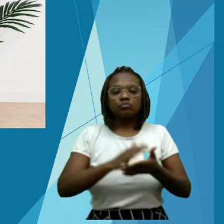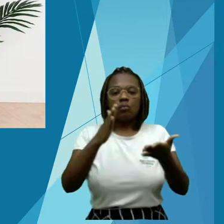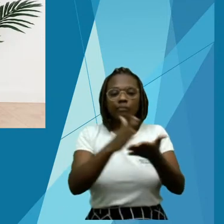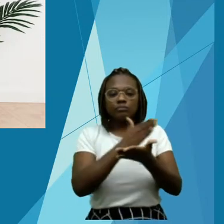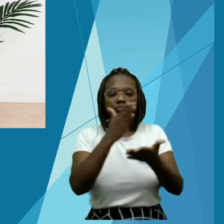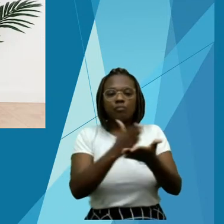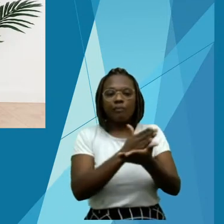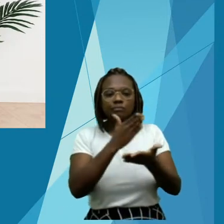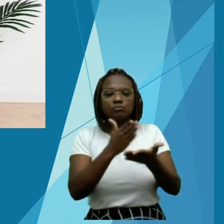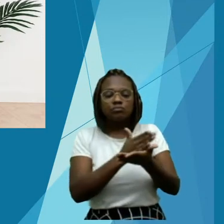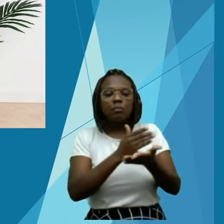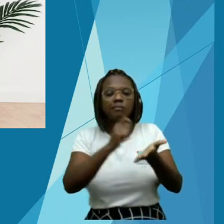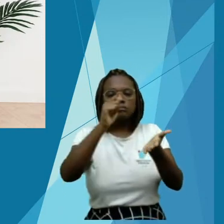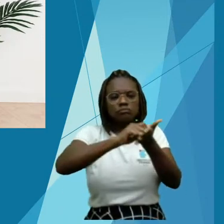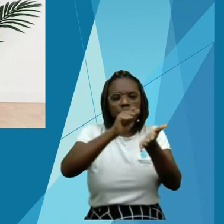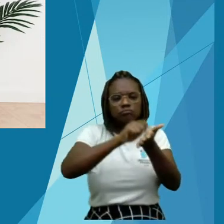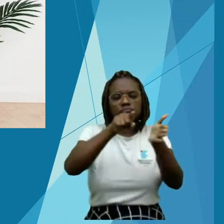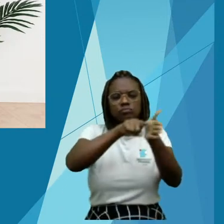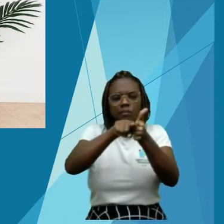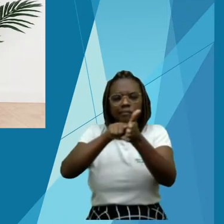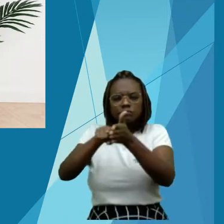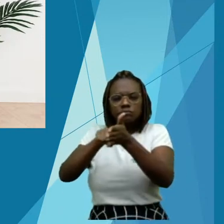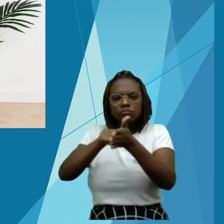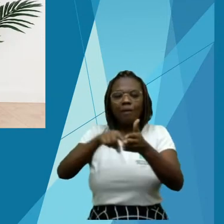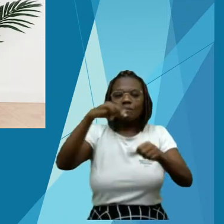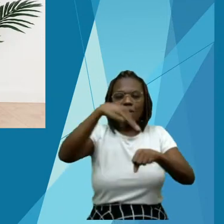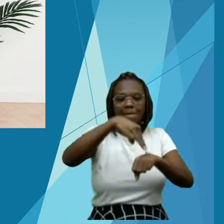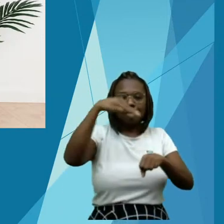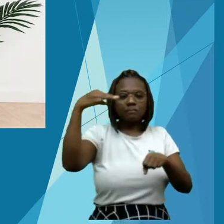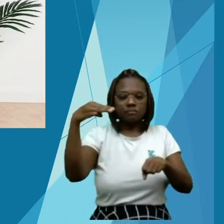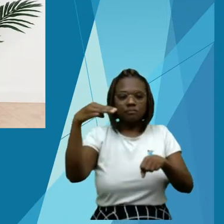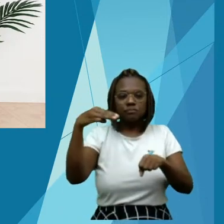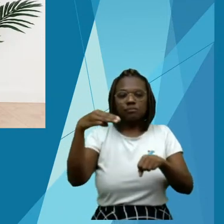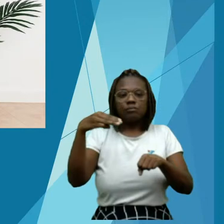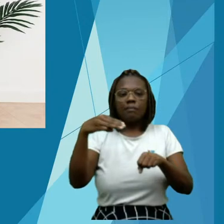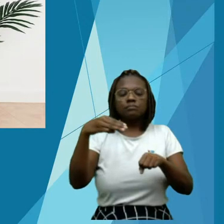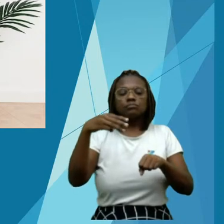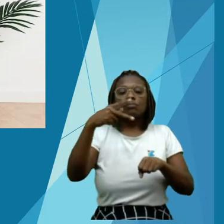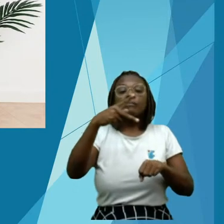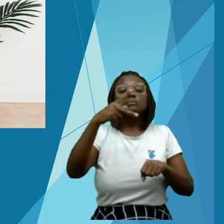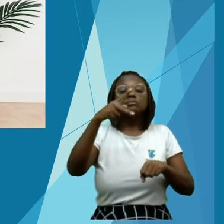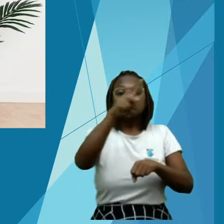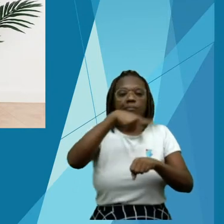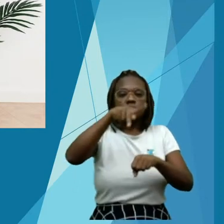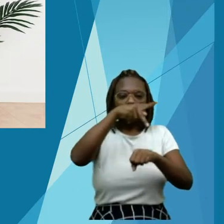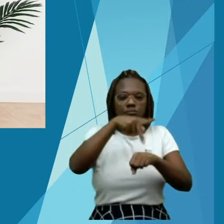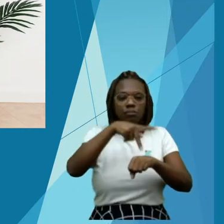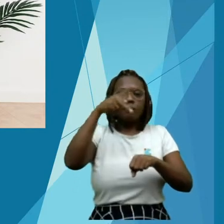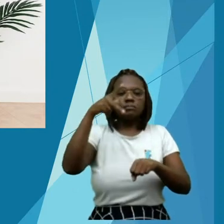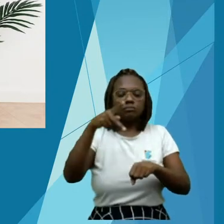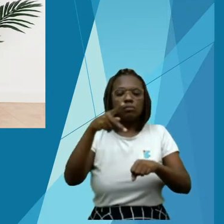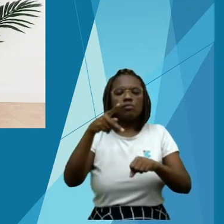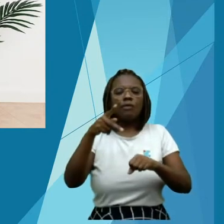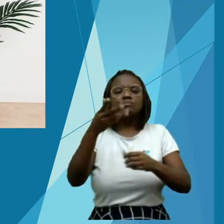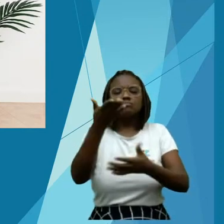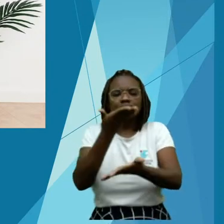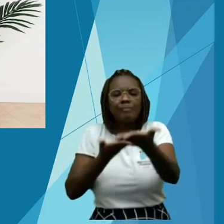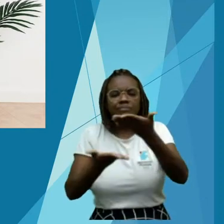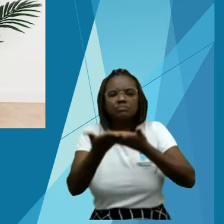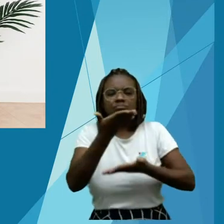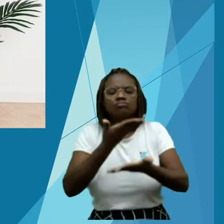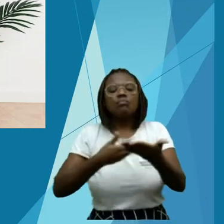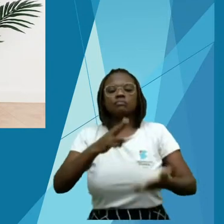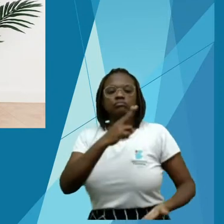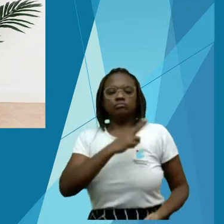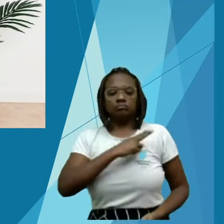doutor Lúcio Flávio, que também é nosso colega de trabalho aqui no Instituto. Como avaliadores, eu